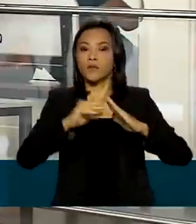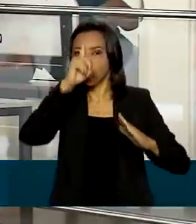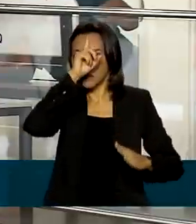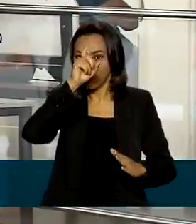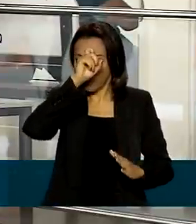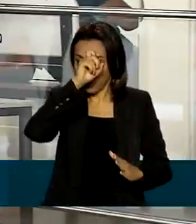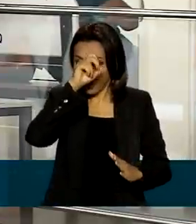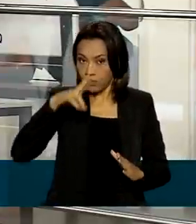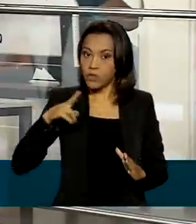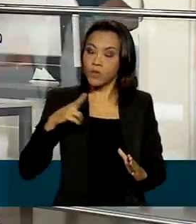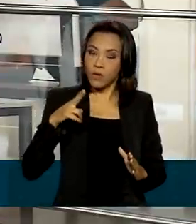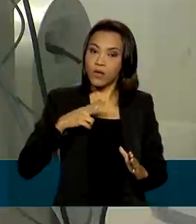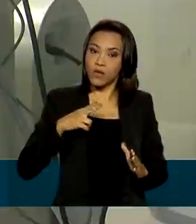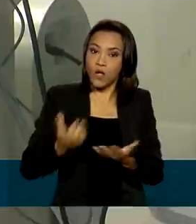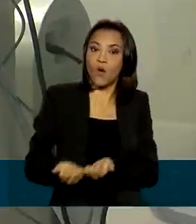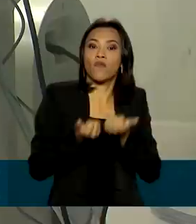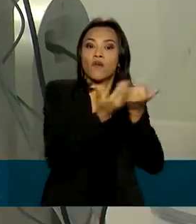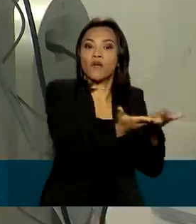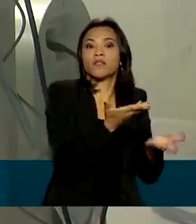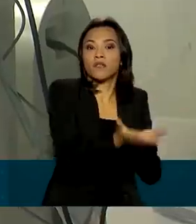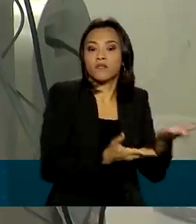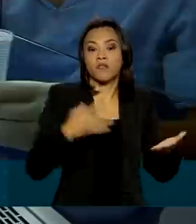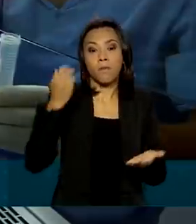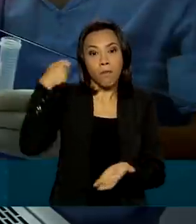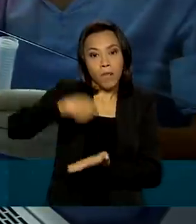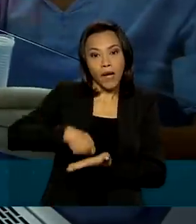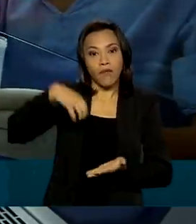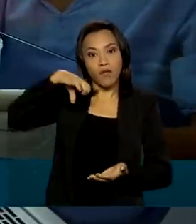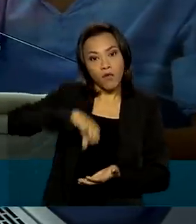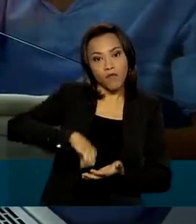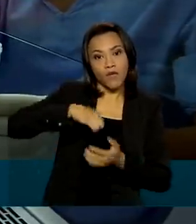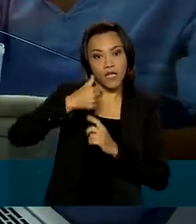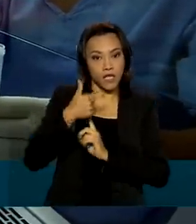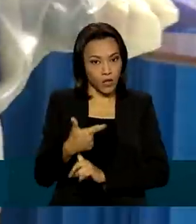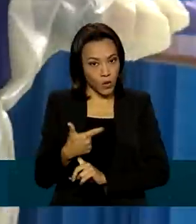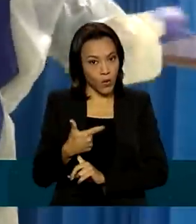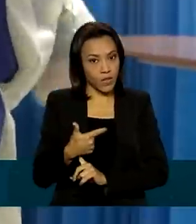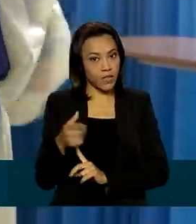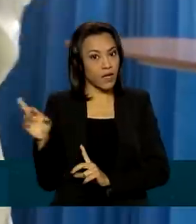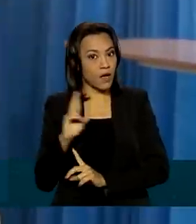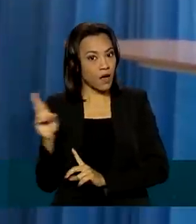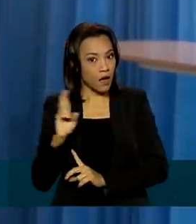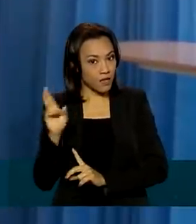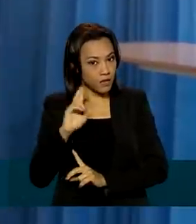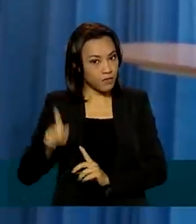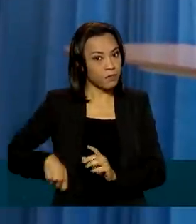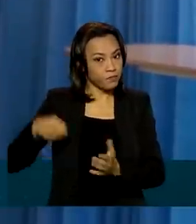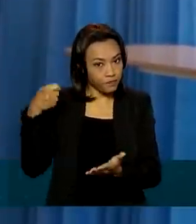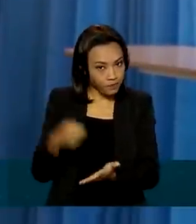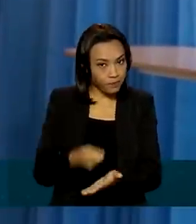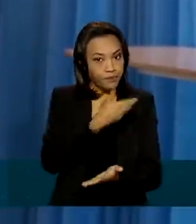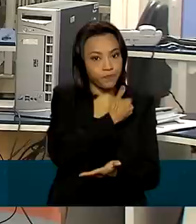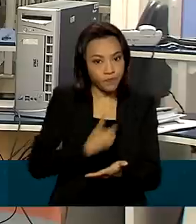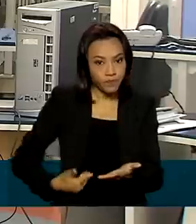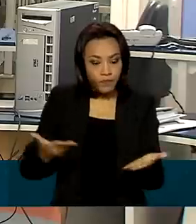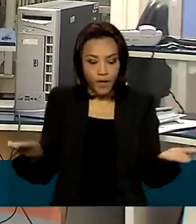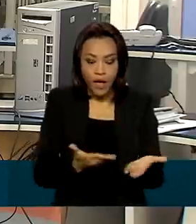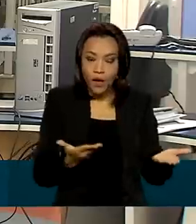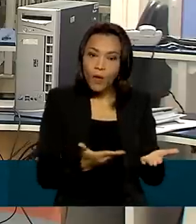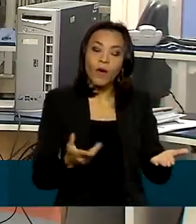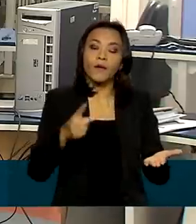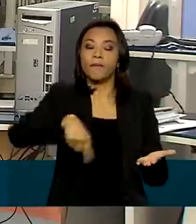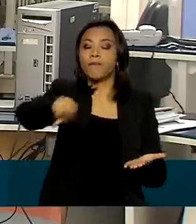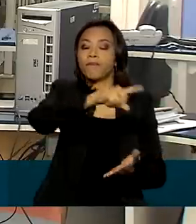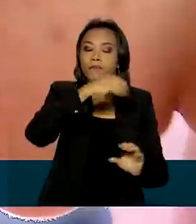O Ministério da Saúde pagava R 92,00 pelo exame de biópsia de câncer de próstata e, a partir de agora, os